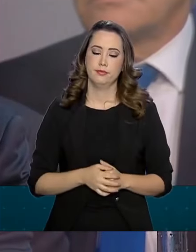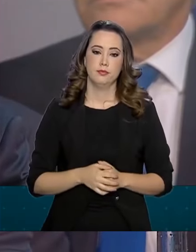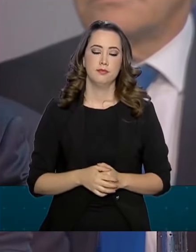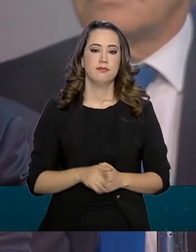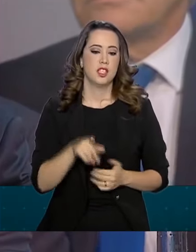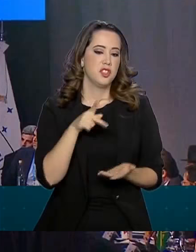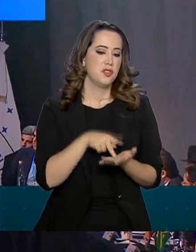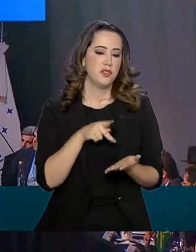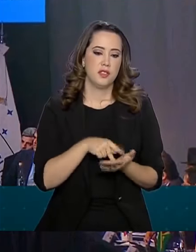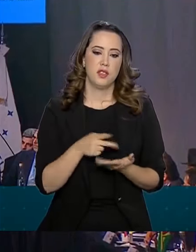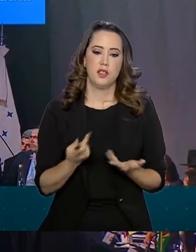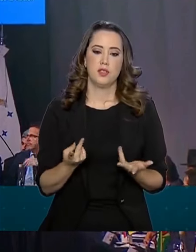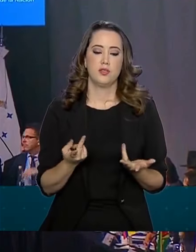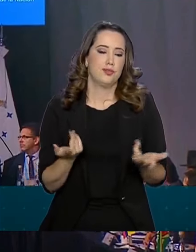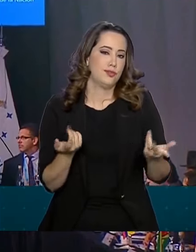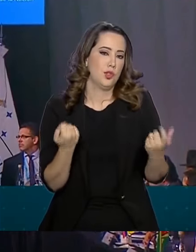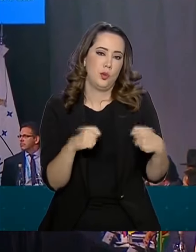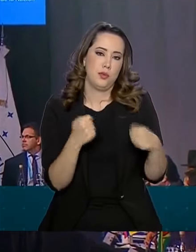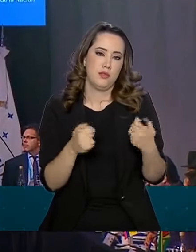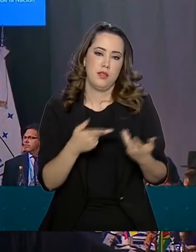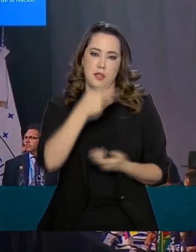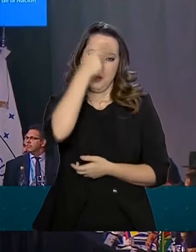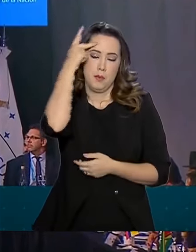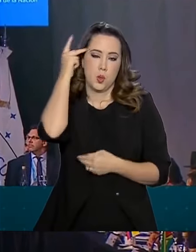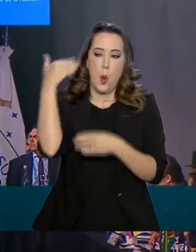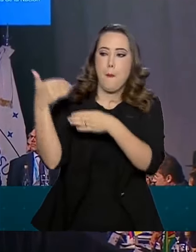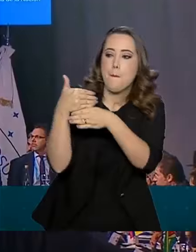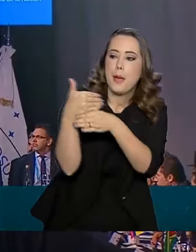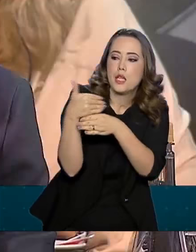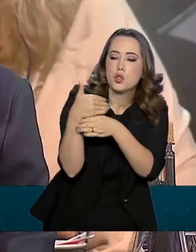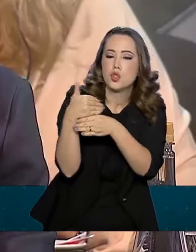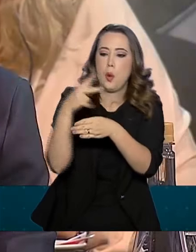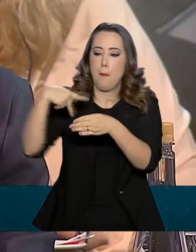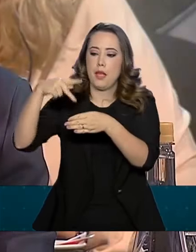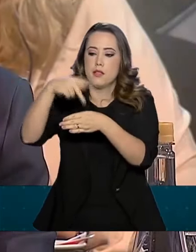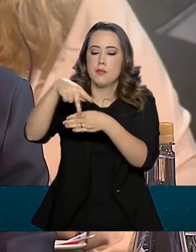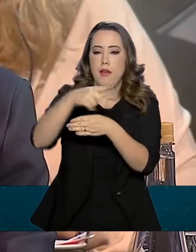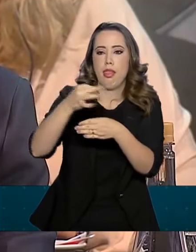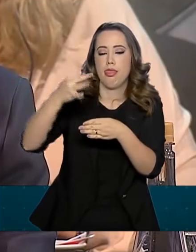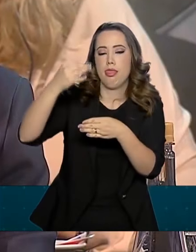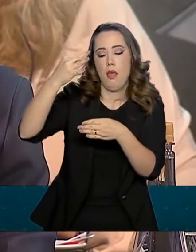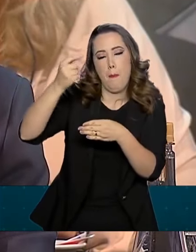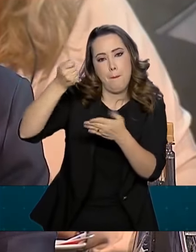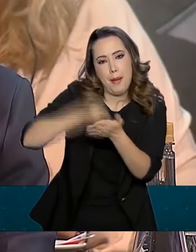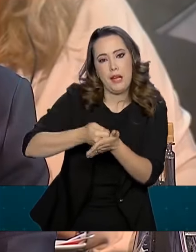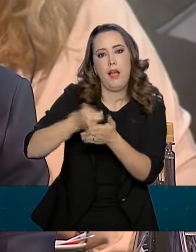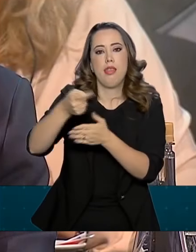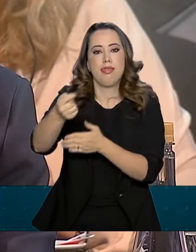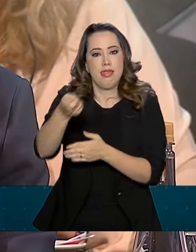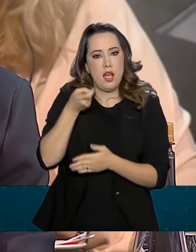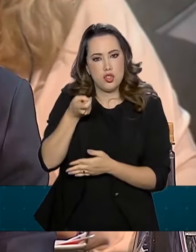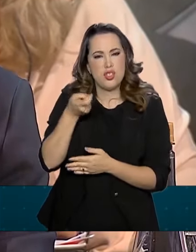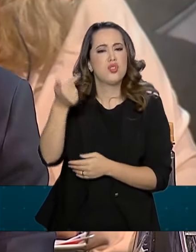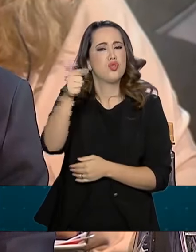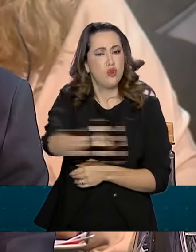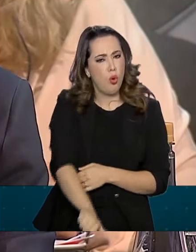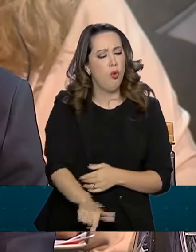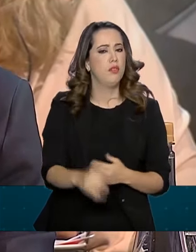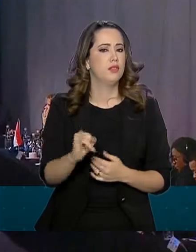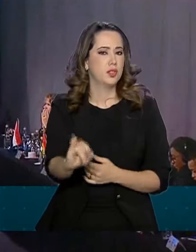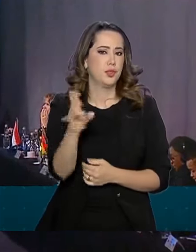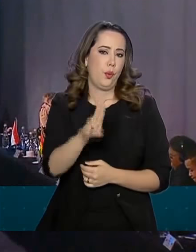Realmente não tinha cabimento quem estava na faixa de fronteira ser taxado mais uma vez pelo uso do seu celular.